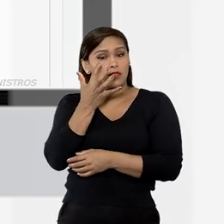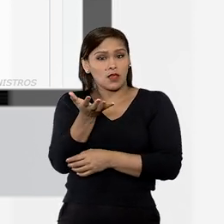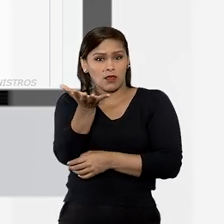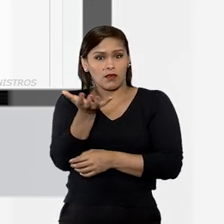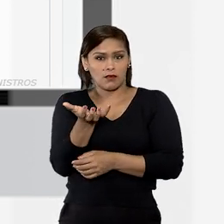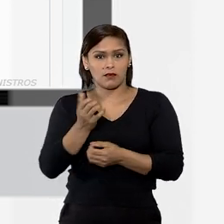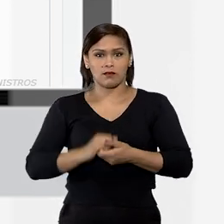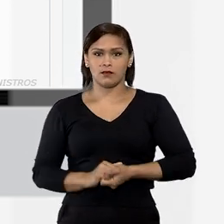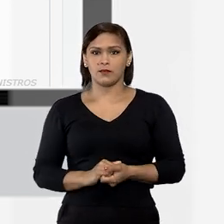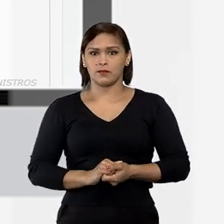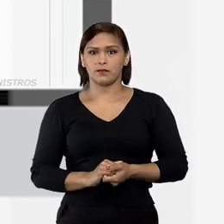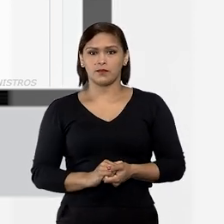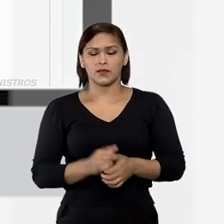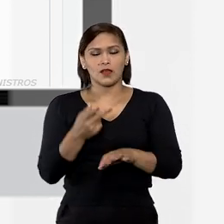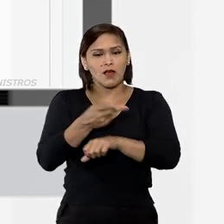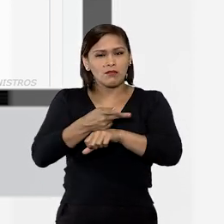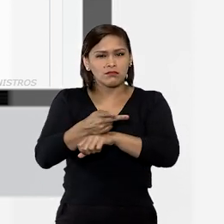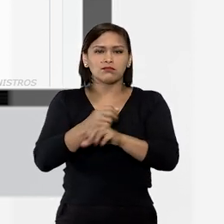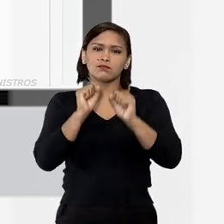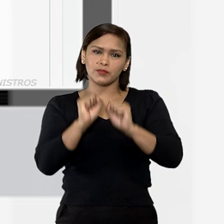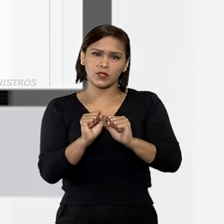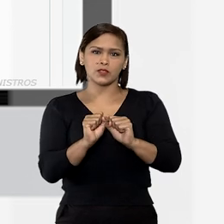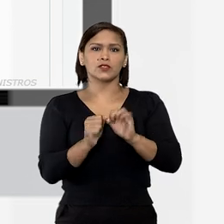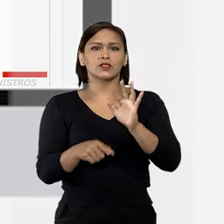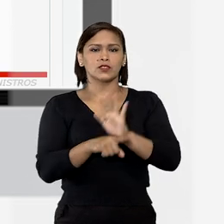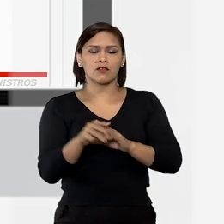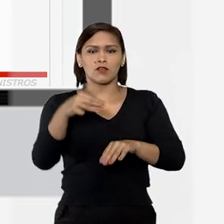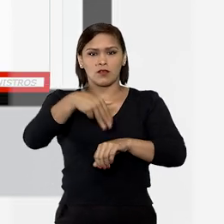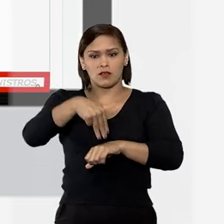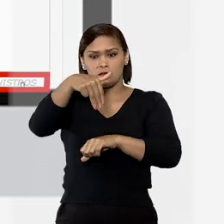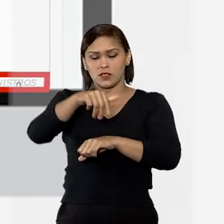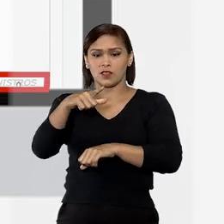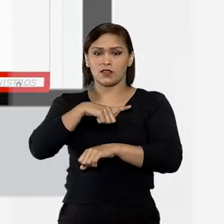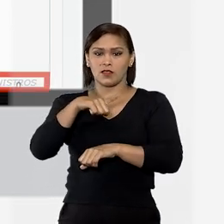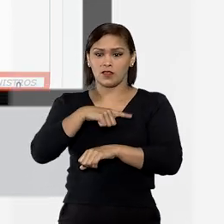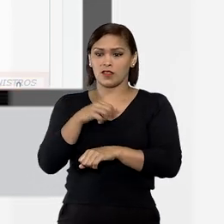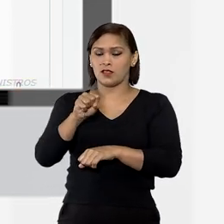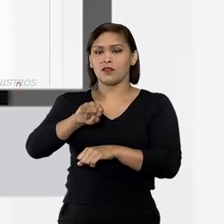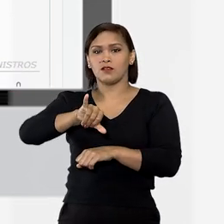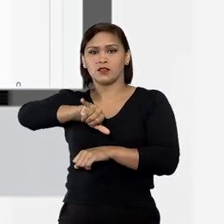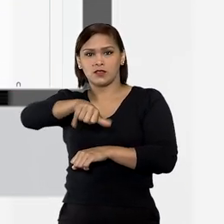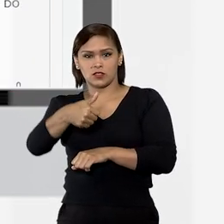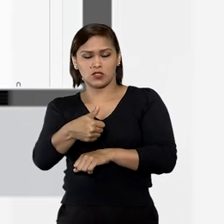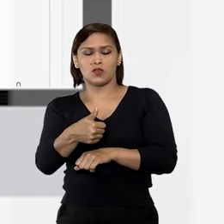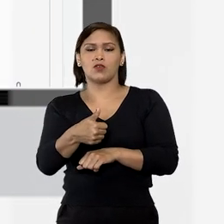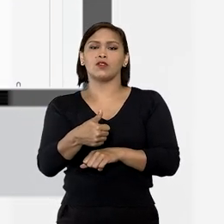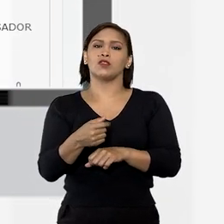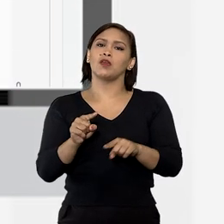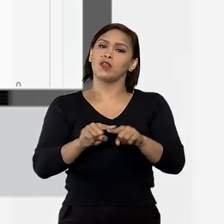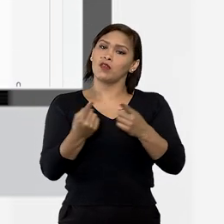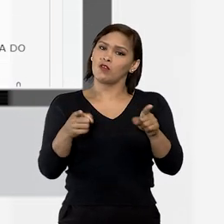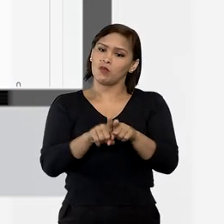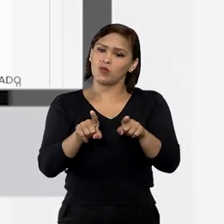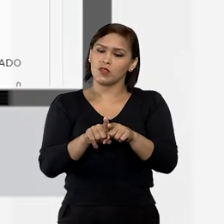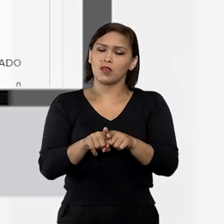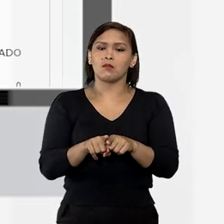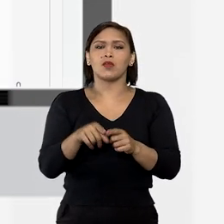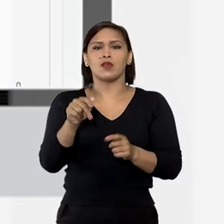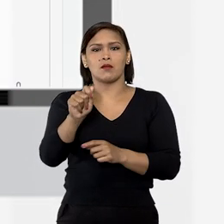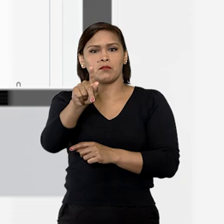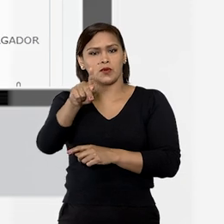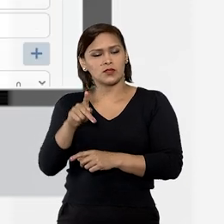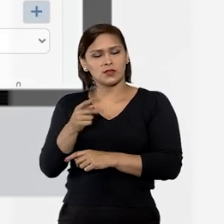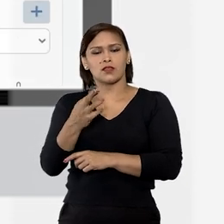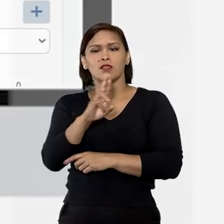pode ser feita tanto pelos magistrados que compõem o Tribunal atualmente, quanto pelos nomes dos aposentados e dos ex-ministros.